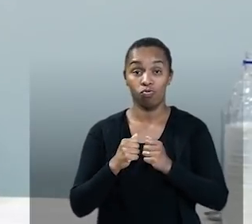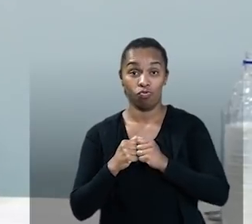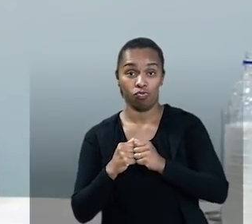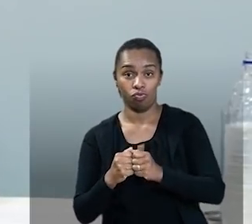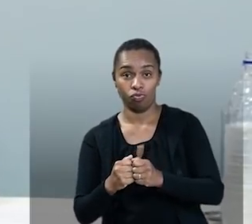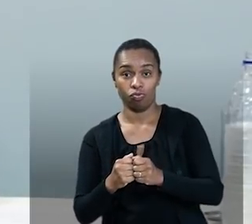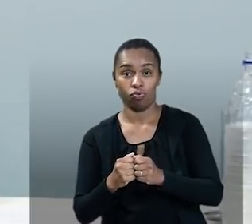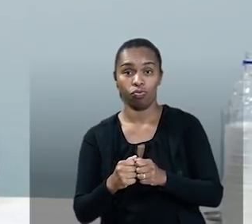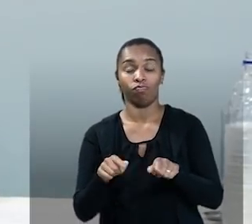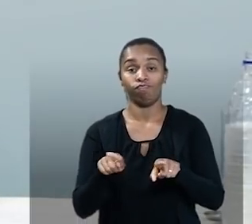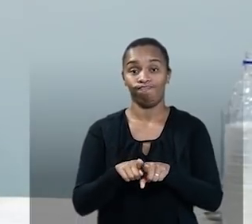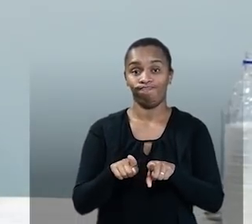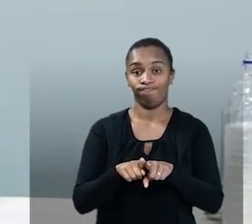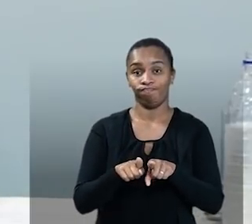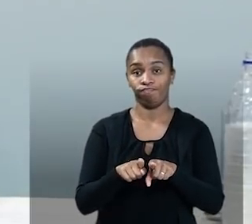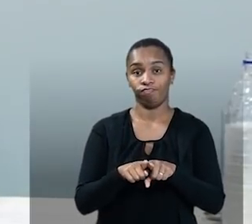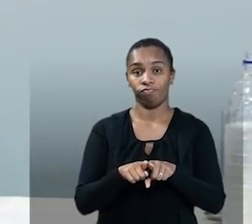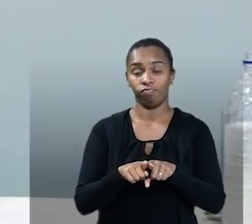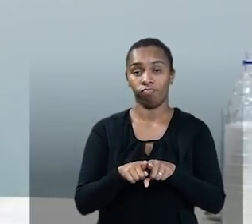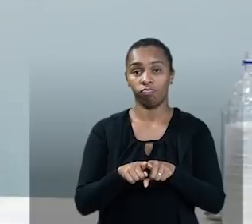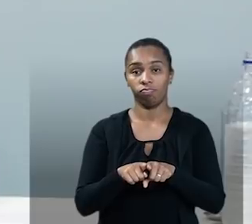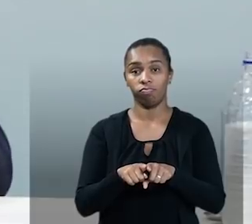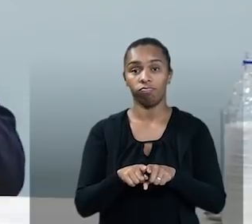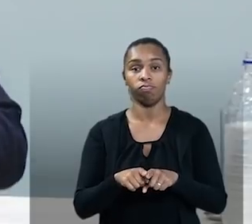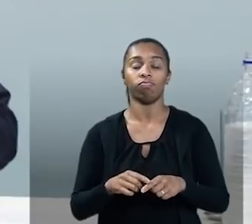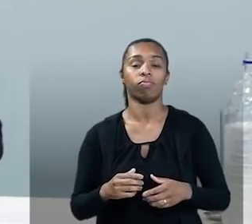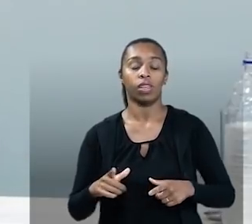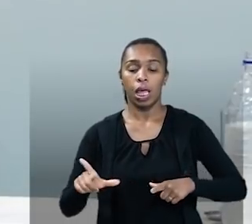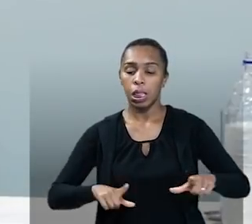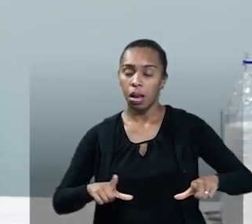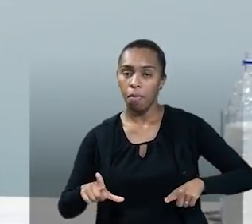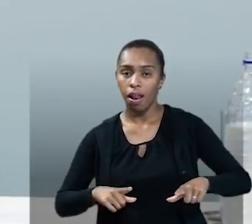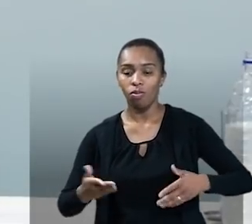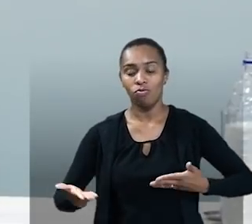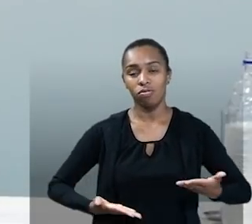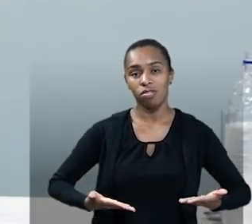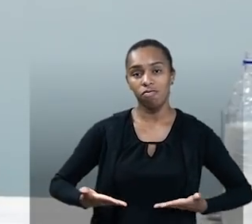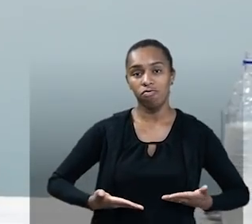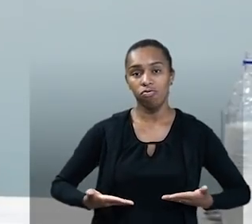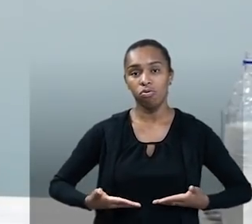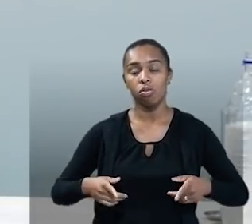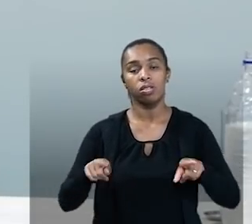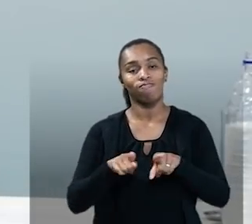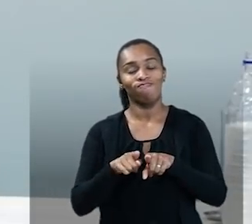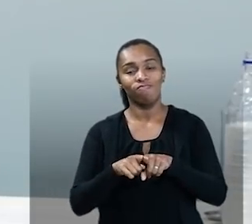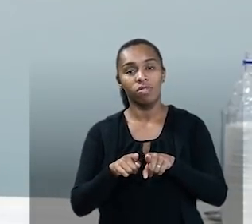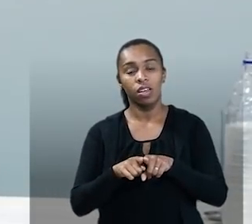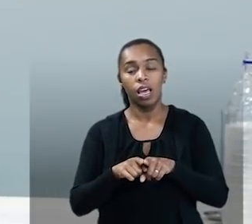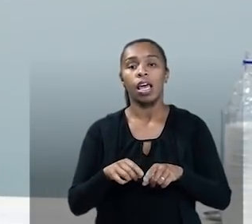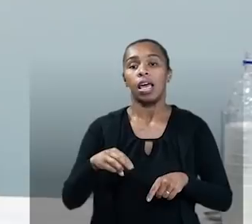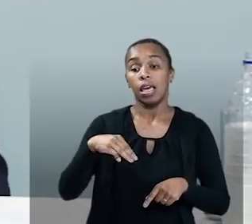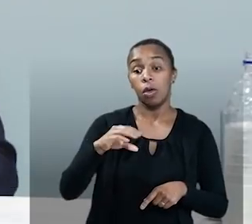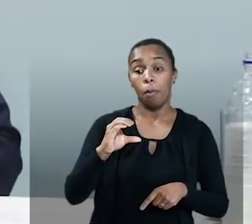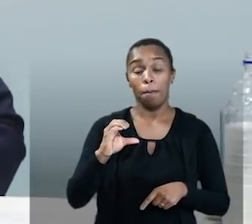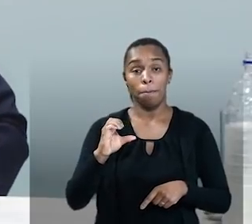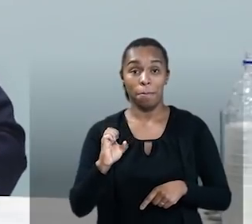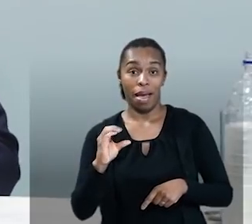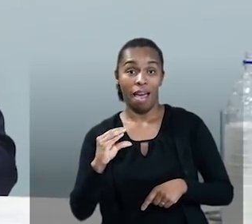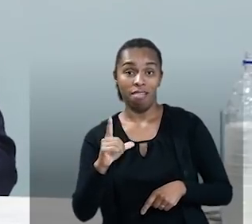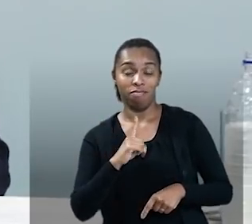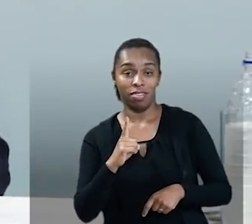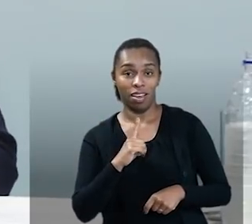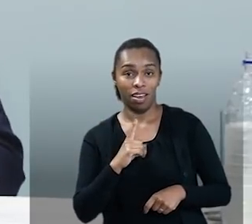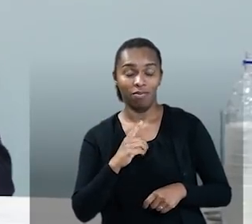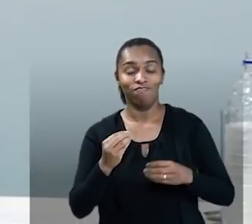pesquisadores, com os nossos servidores, com a estrutura que o MEC e a RNP tem e, portanto,